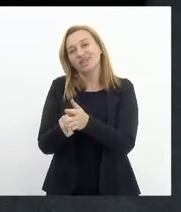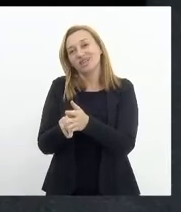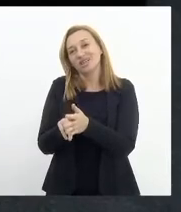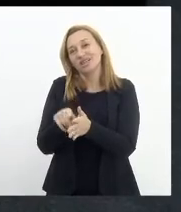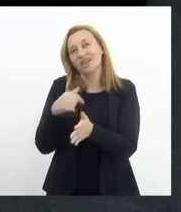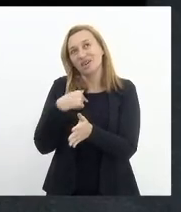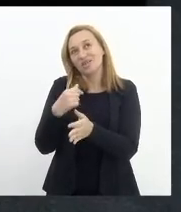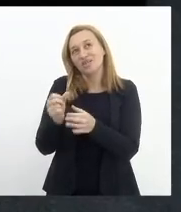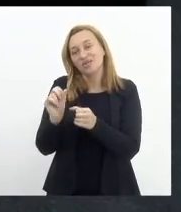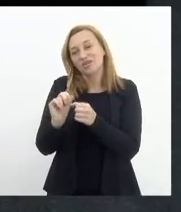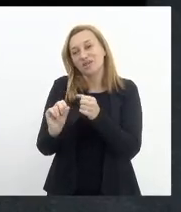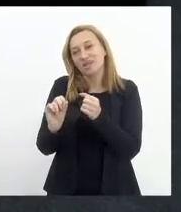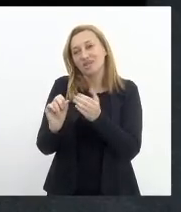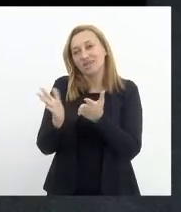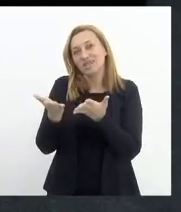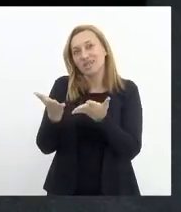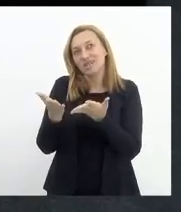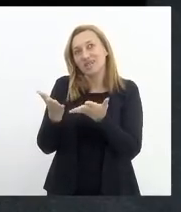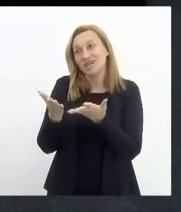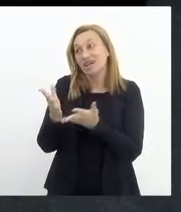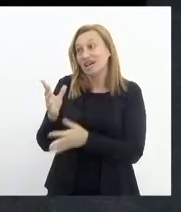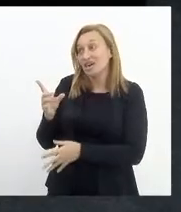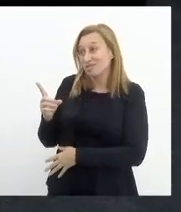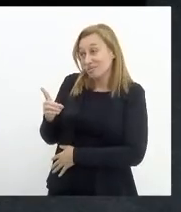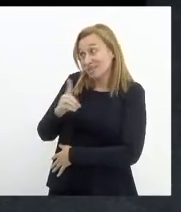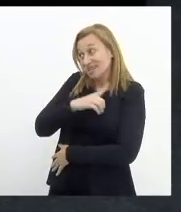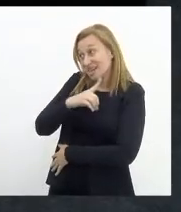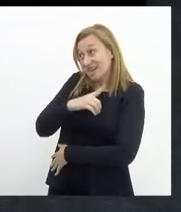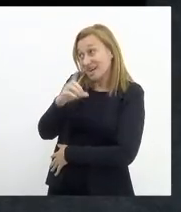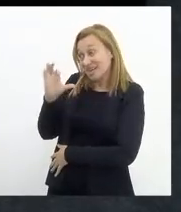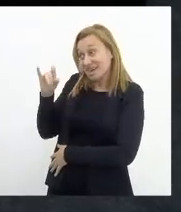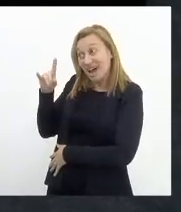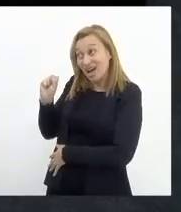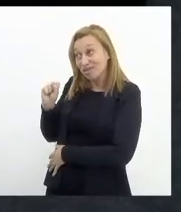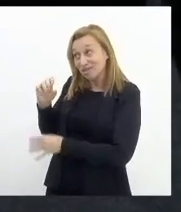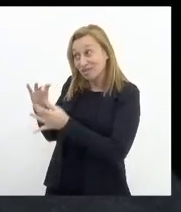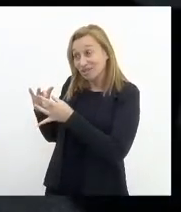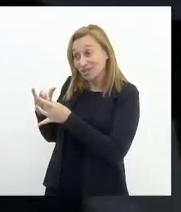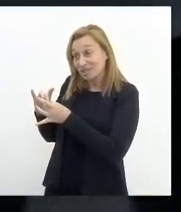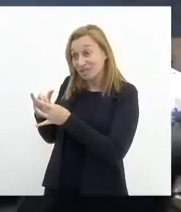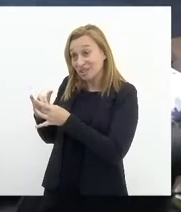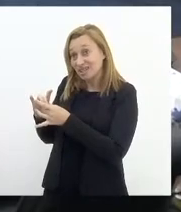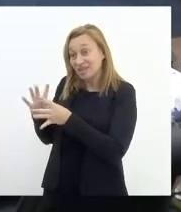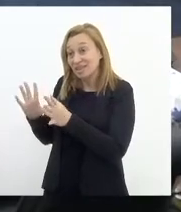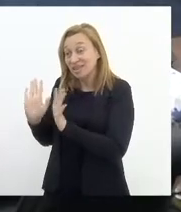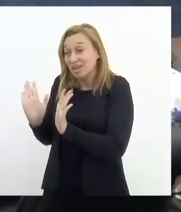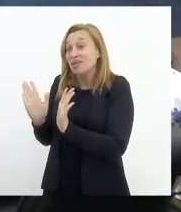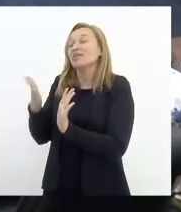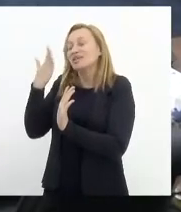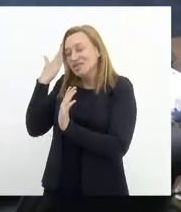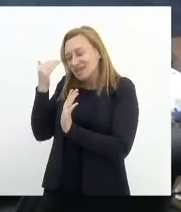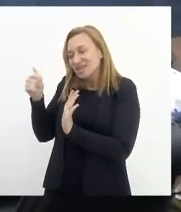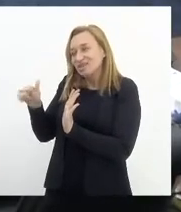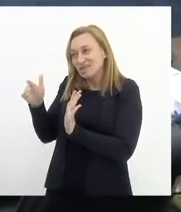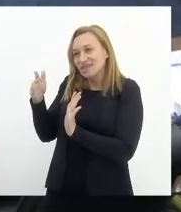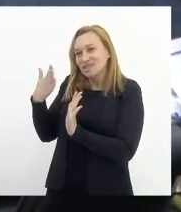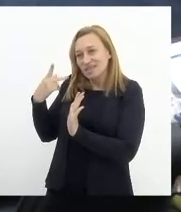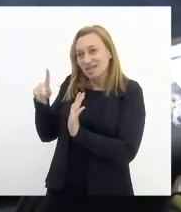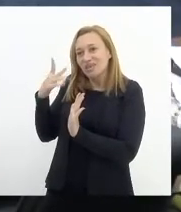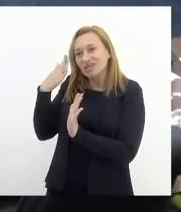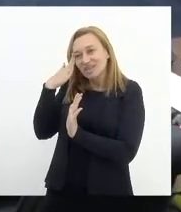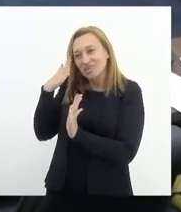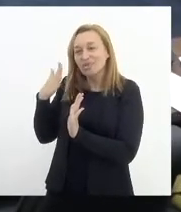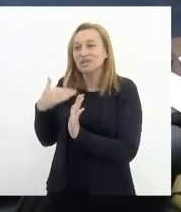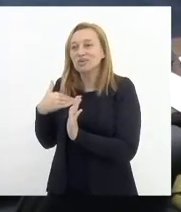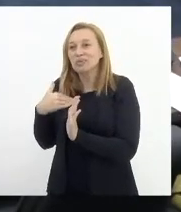fazer uma coisa aqui, delegado Carlos Augusto, sem autorização, mas sei da sua compreensão, eu